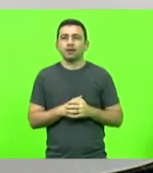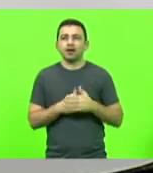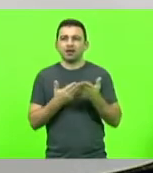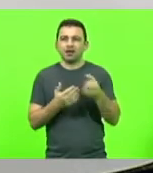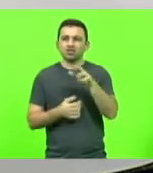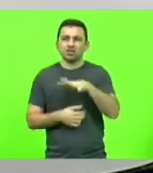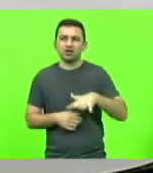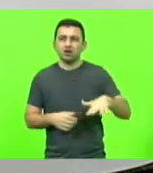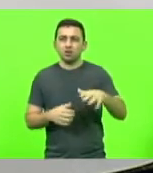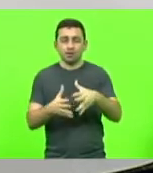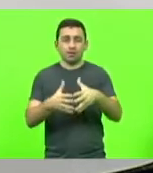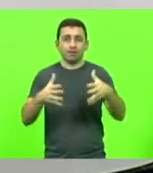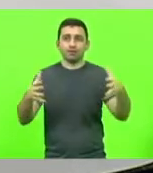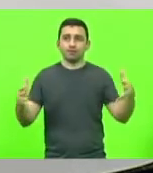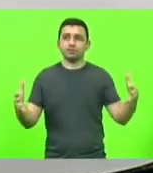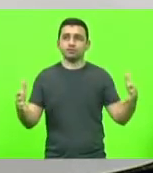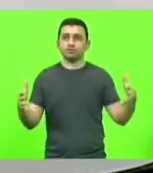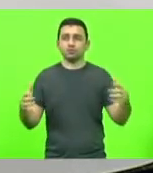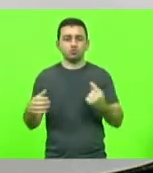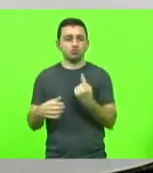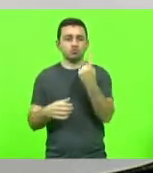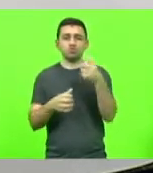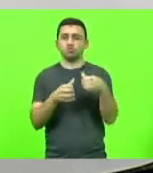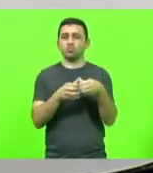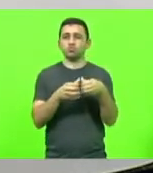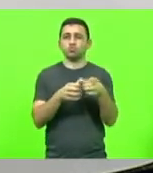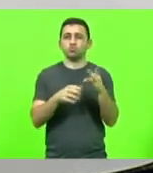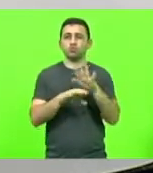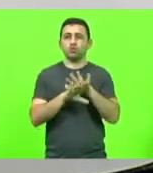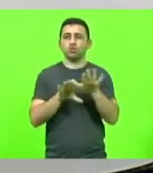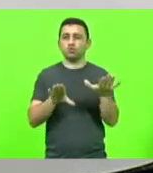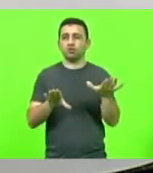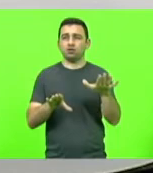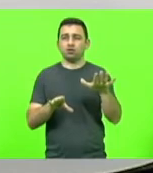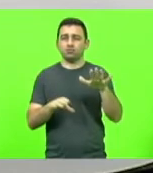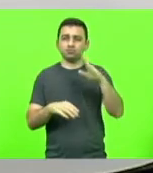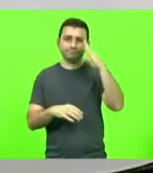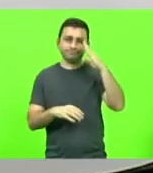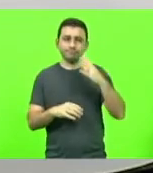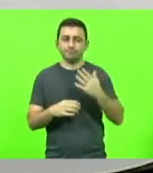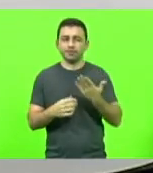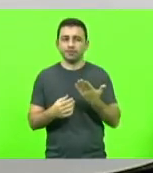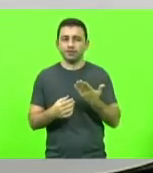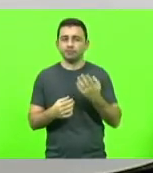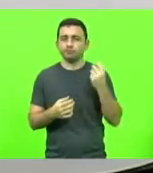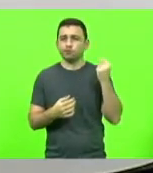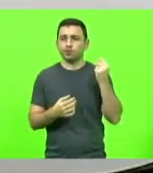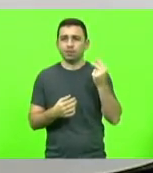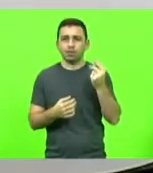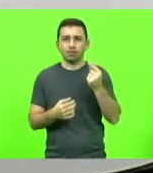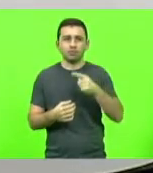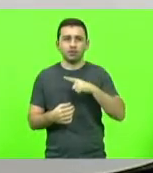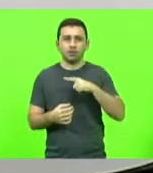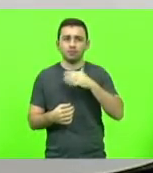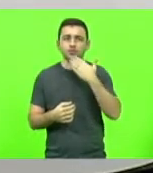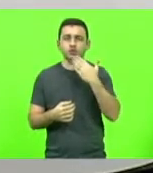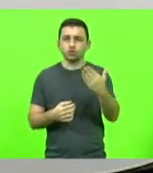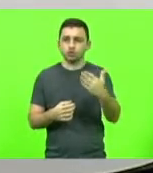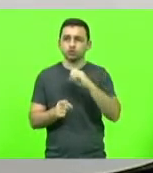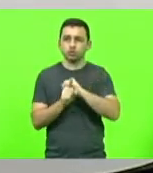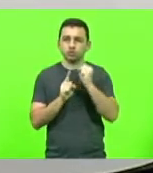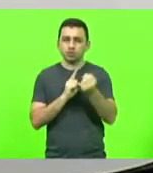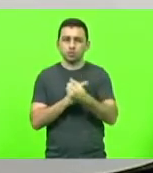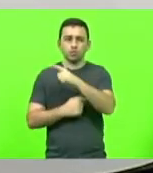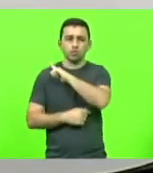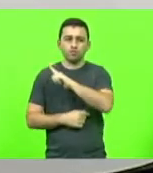gigantesca para um único batalhão, senhor presidente. E há muito tempo há um clamor social para que o governo